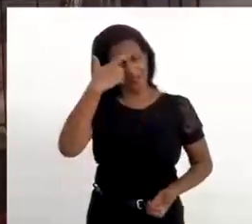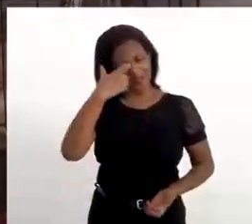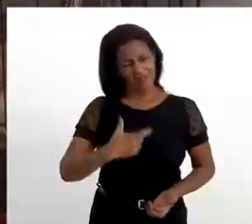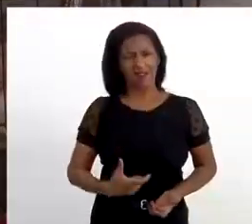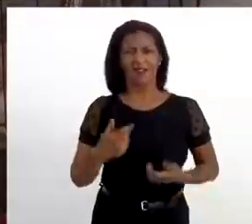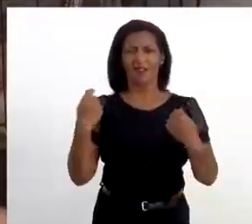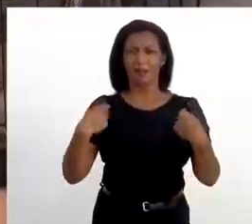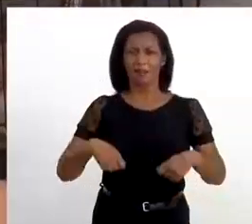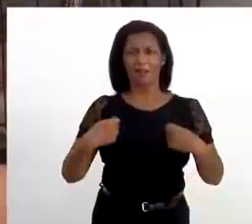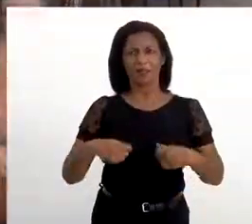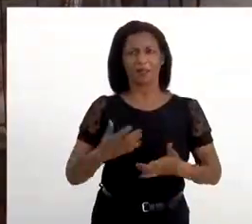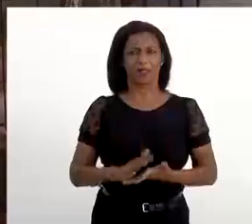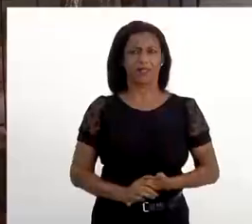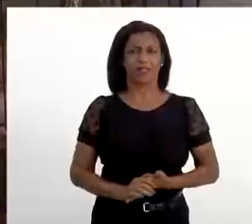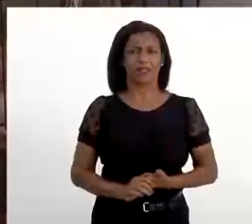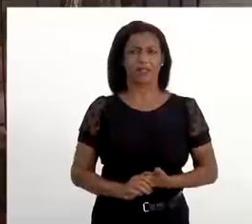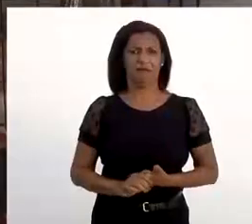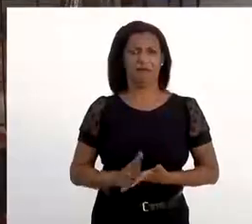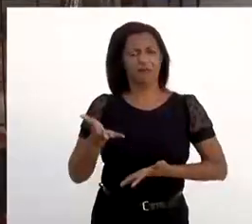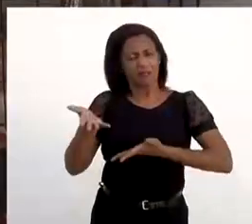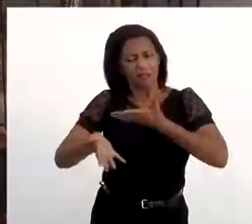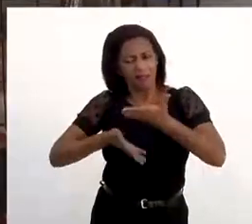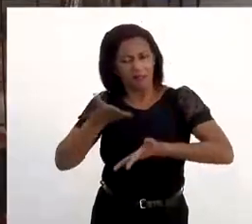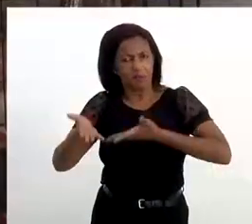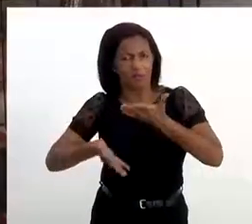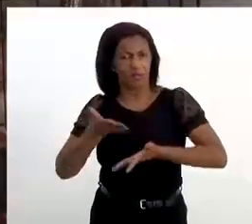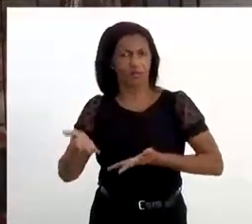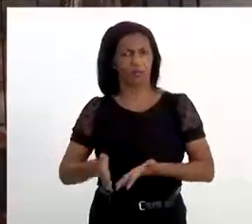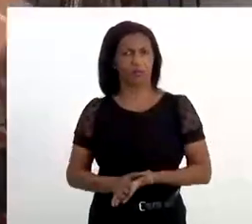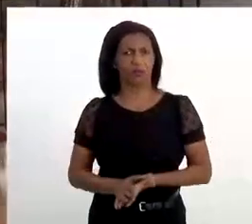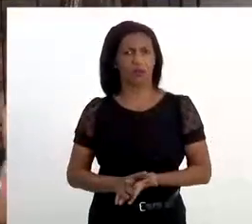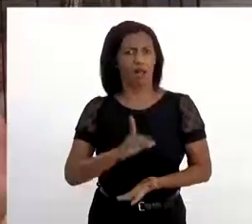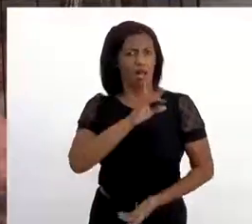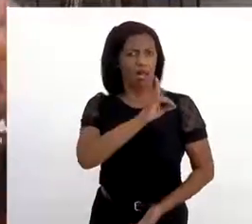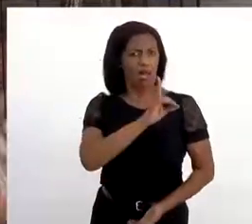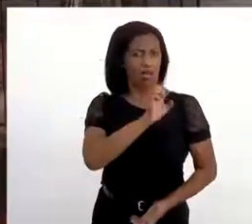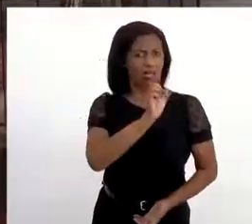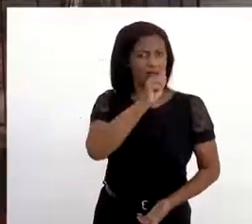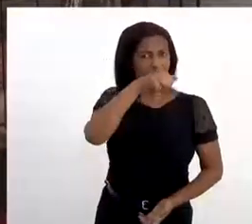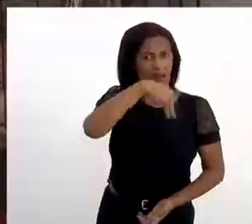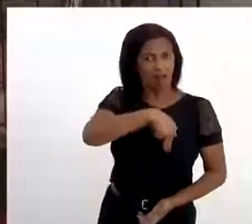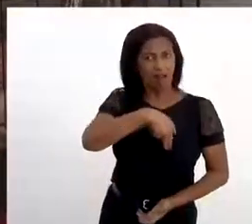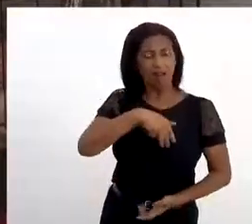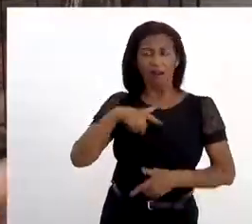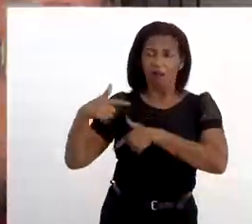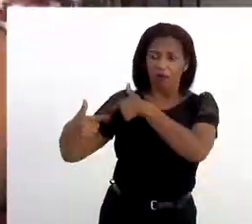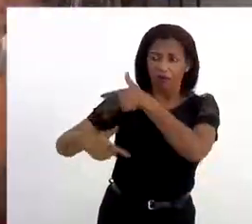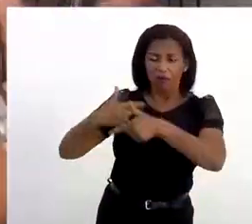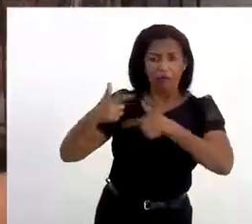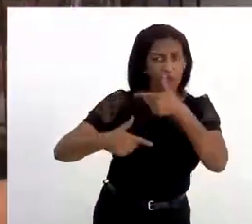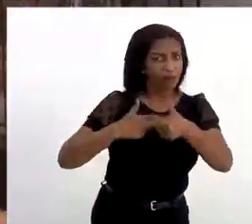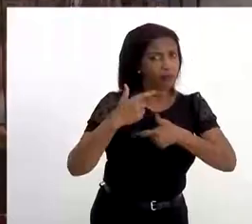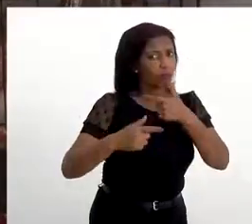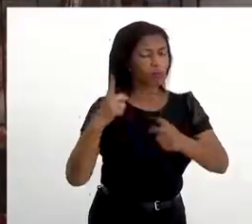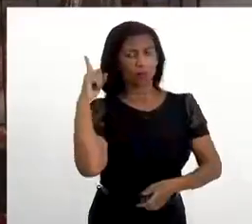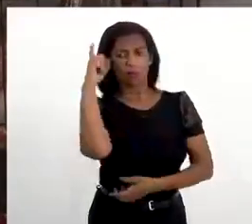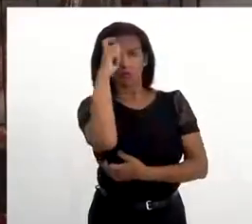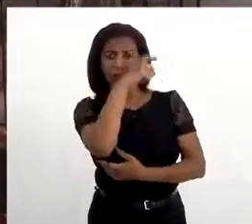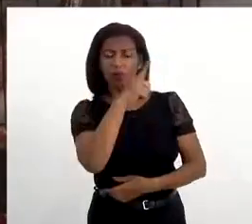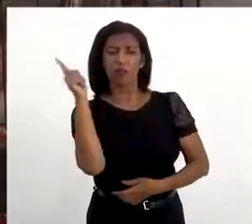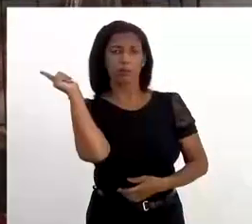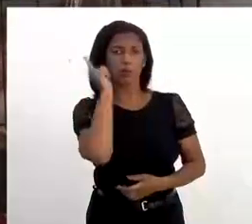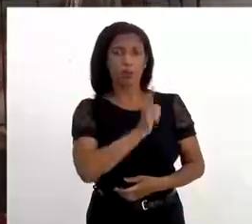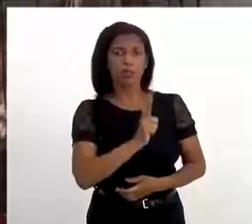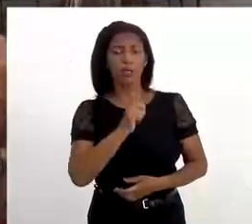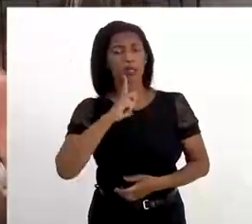pelos delegados. Então, você vê, a luta pela DEAN foi grande das mulheres. Eu participei dessa luta. Para eles conseguirem as DEANs, para que essas